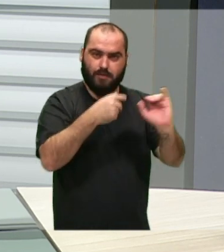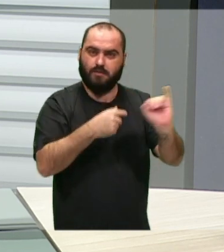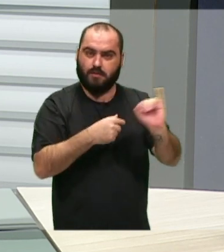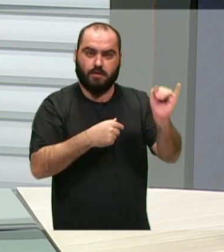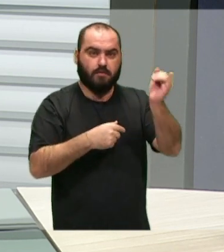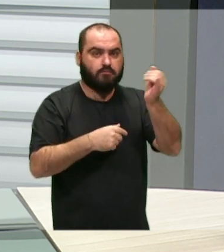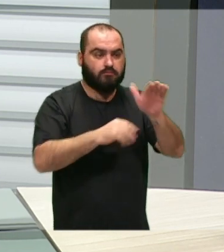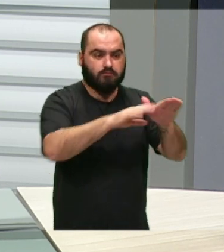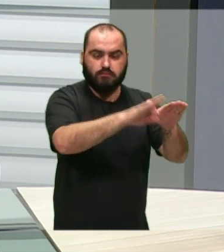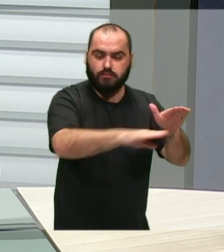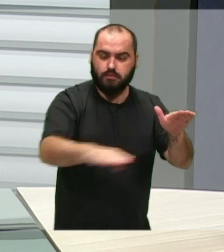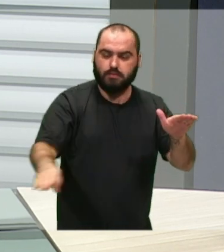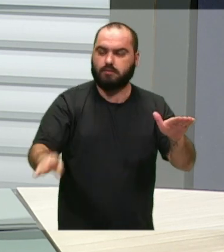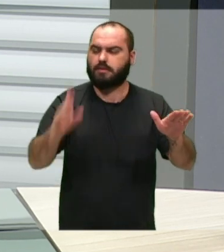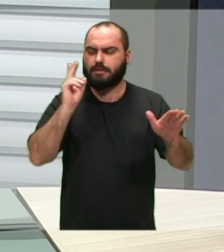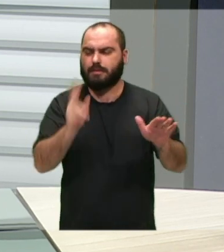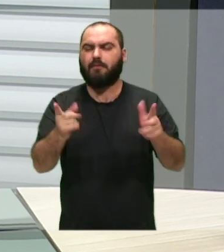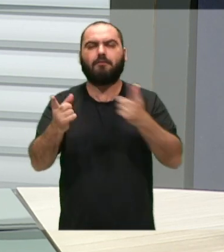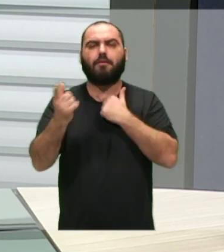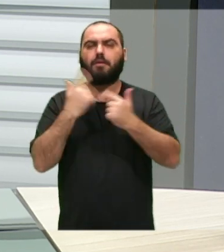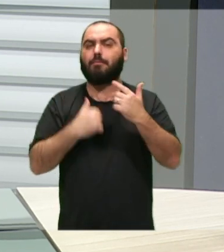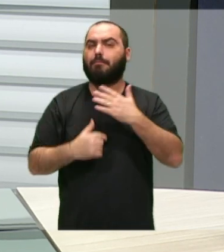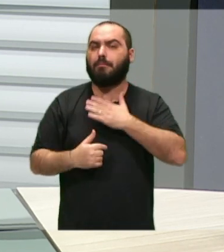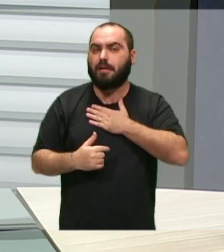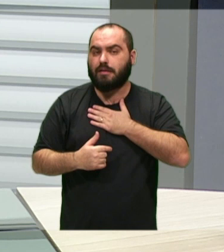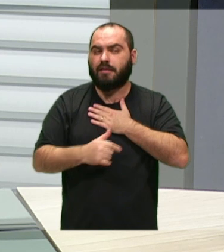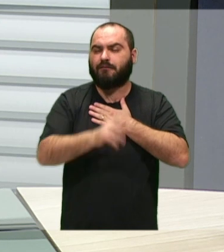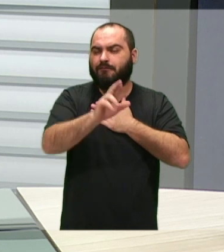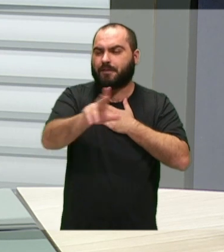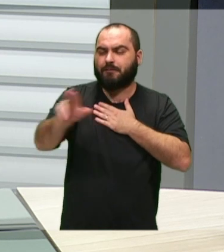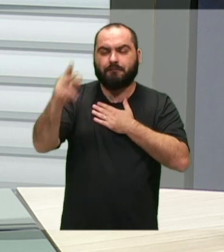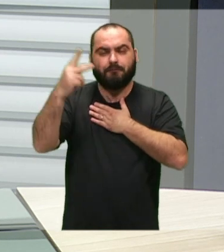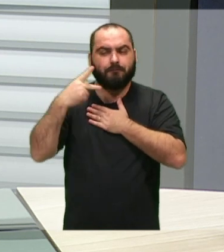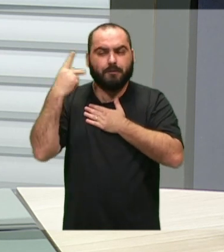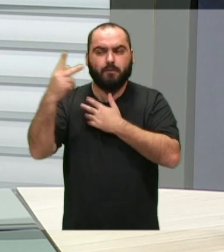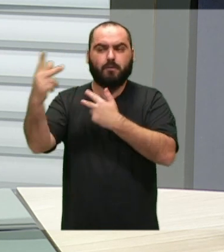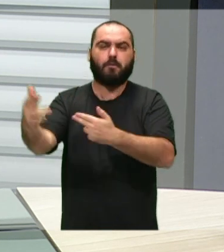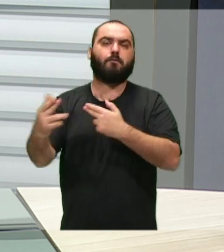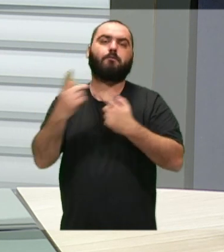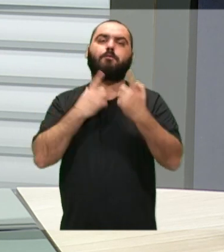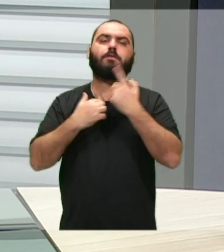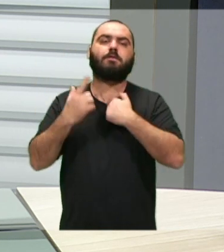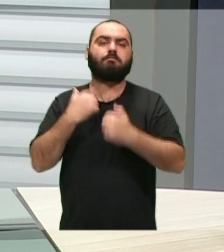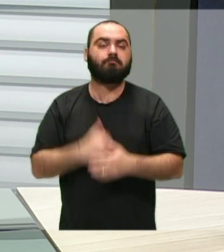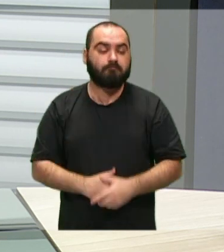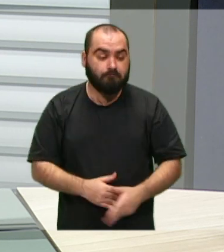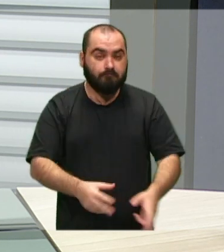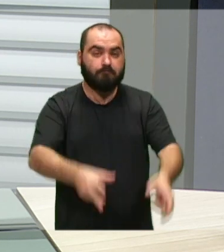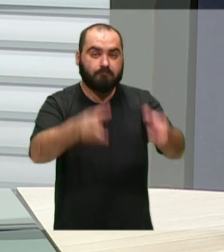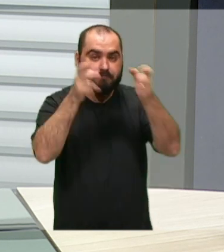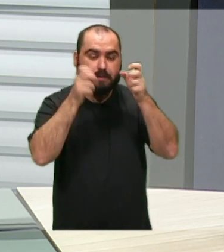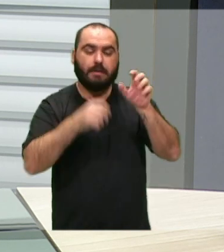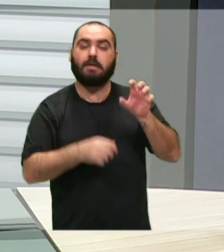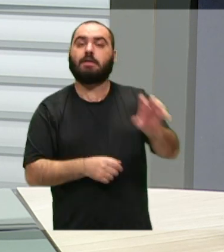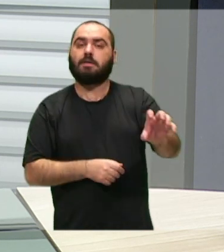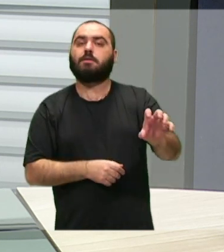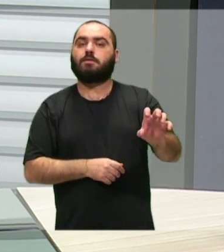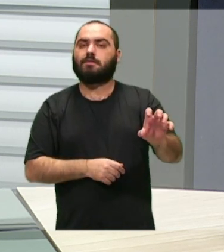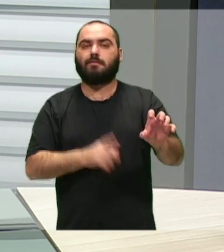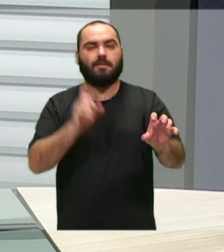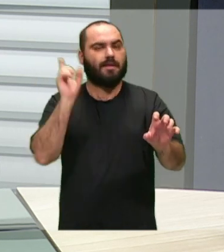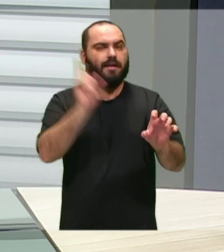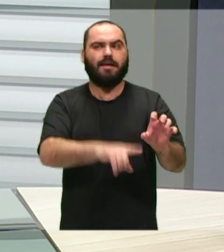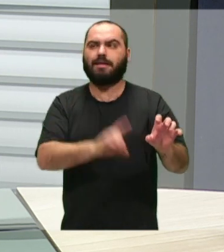presidência, da mesa e todos os vereadores. Então, perceber que esse projeto, sem dúvida nenhuma, posso dizer que é a cereja